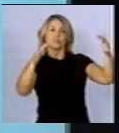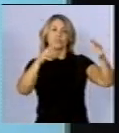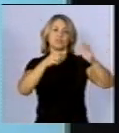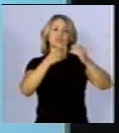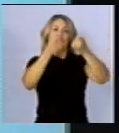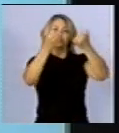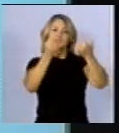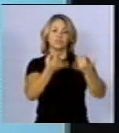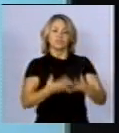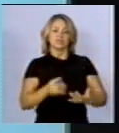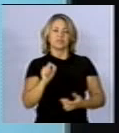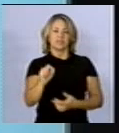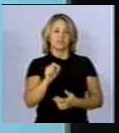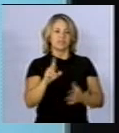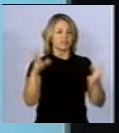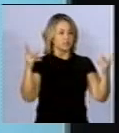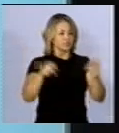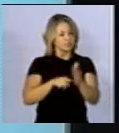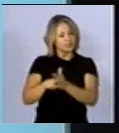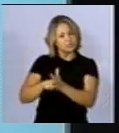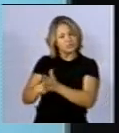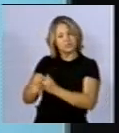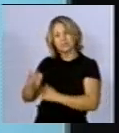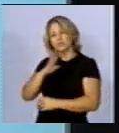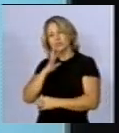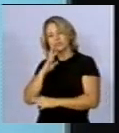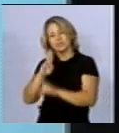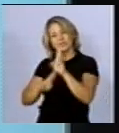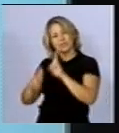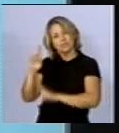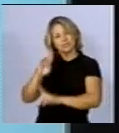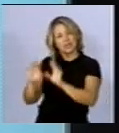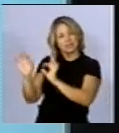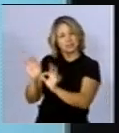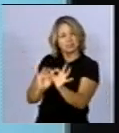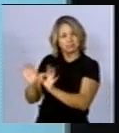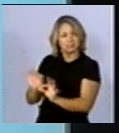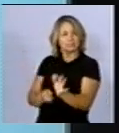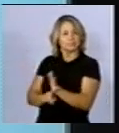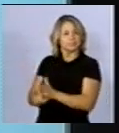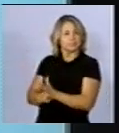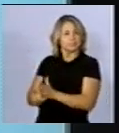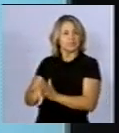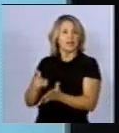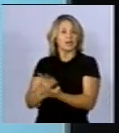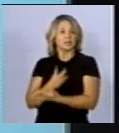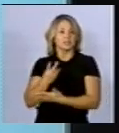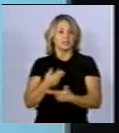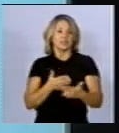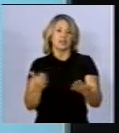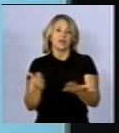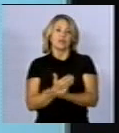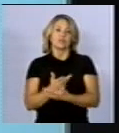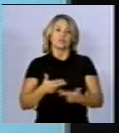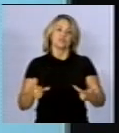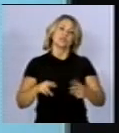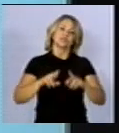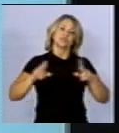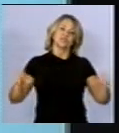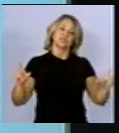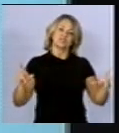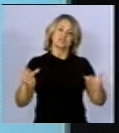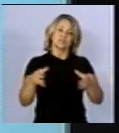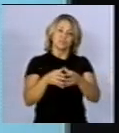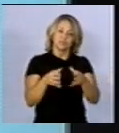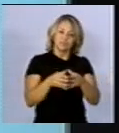o seguinte, em todas as pesquisas que foram reconhecidas e foram utilizadas nessa formulação, só ocorreram efeitos acima desse valor de campo,